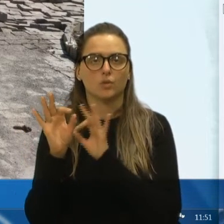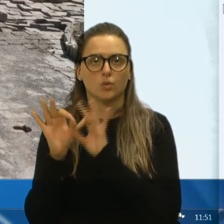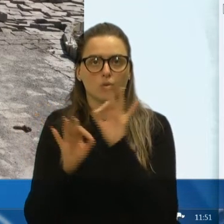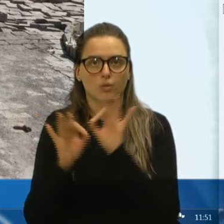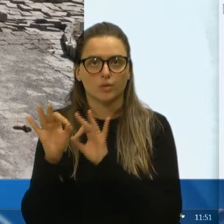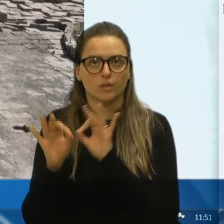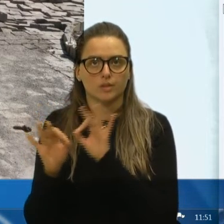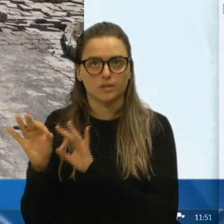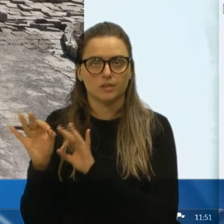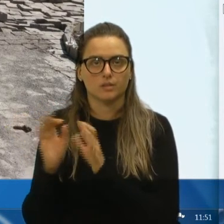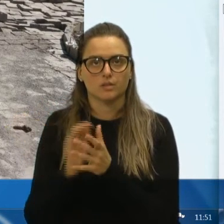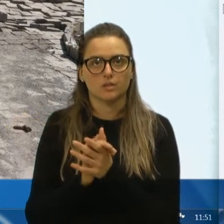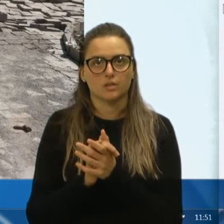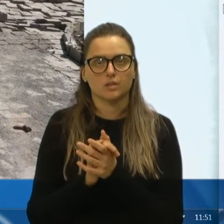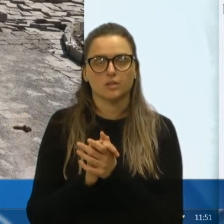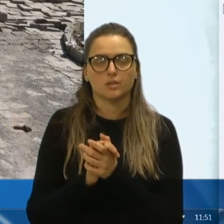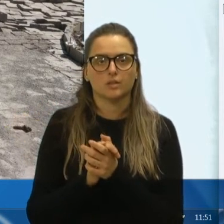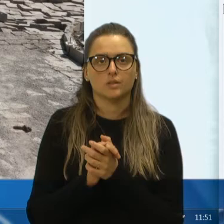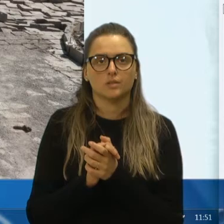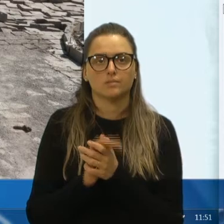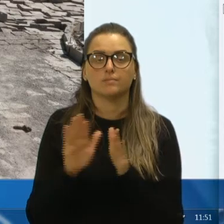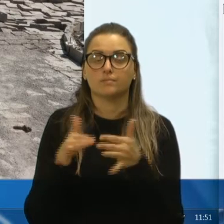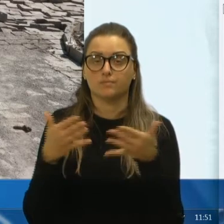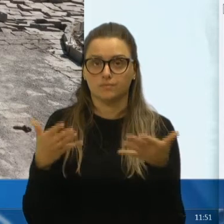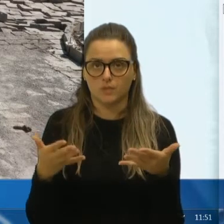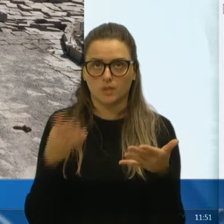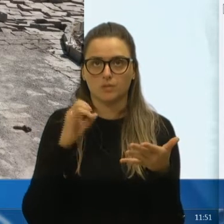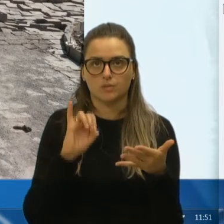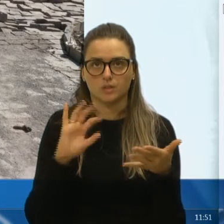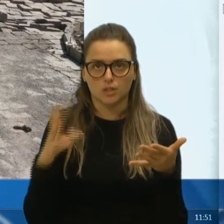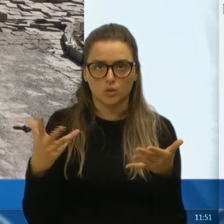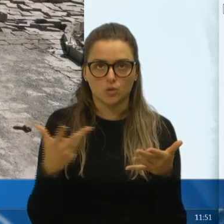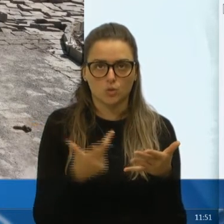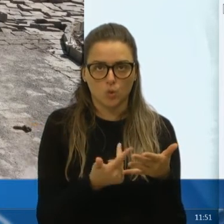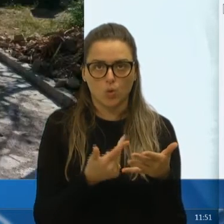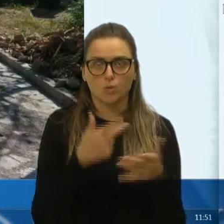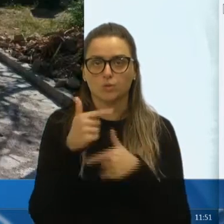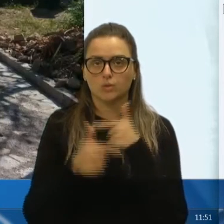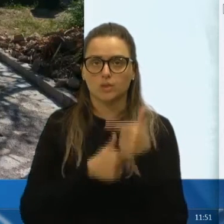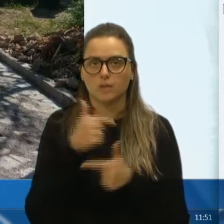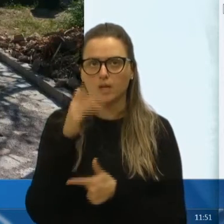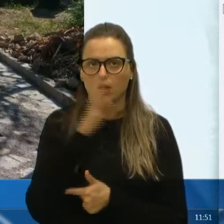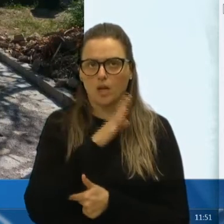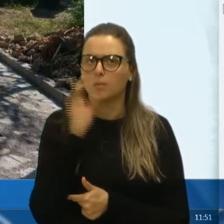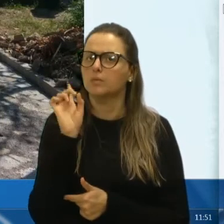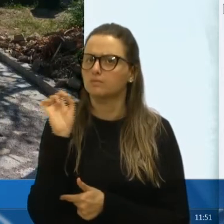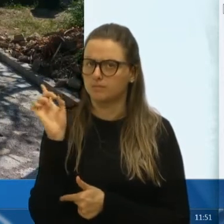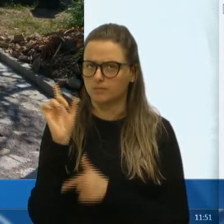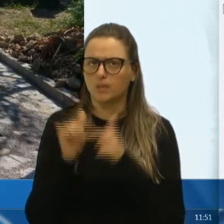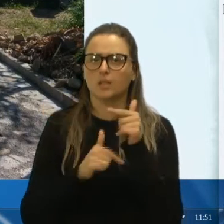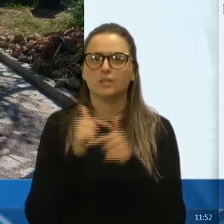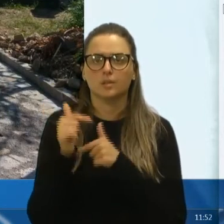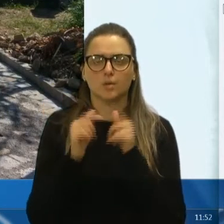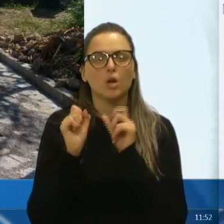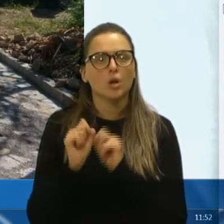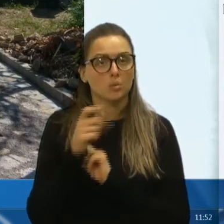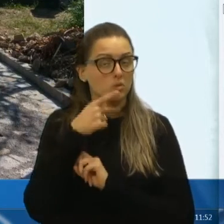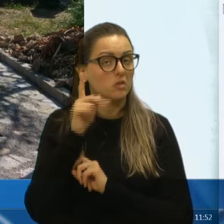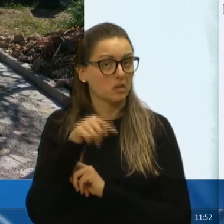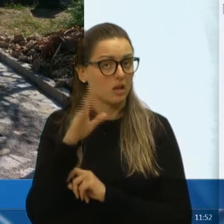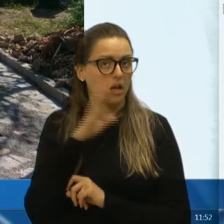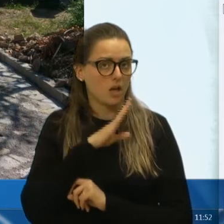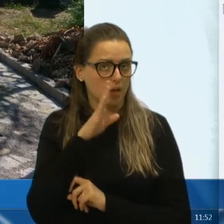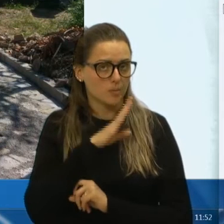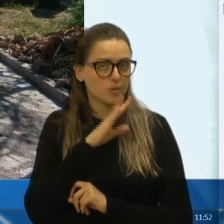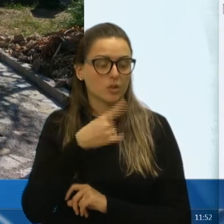vereador, colegas vereadores, vereador Frizo, então, se todo esse trabalho, fosse até rápido, porque isso aí, podemos dizer que foi rápido, muitas